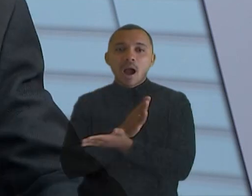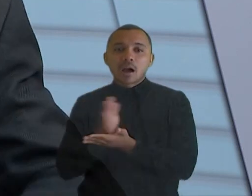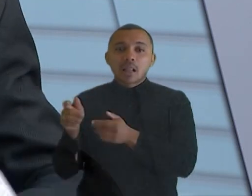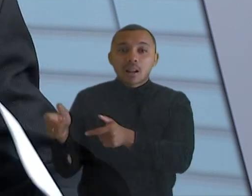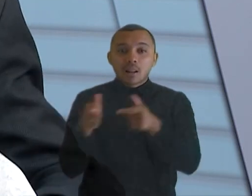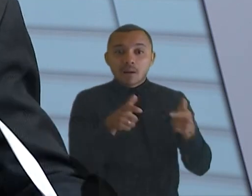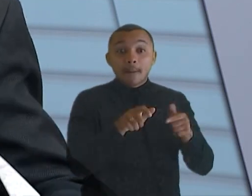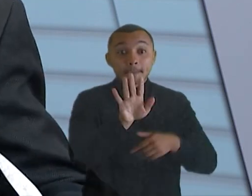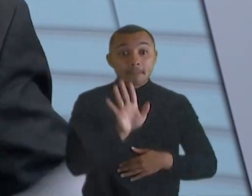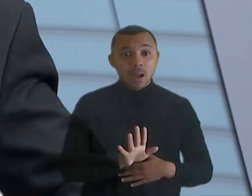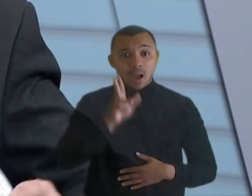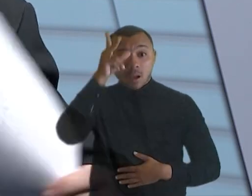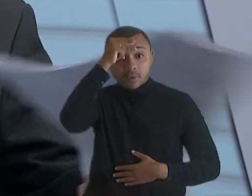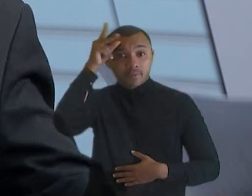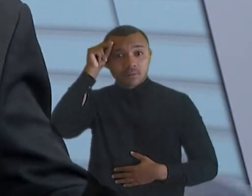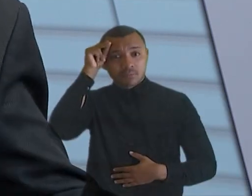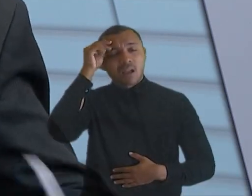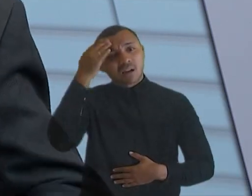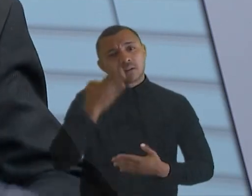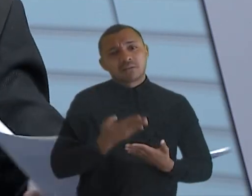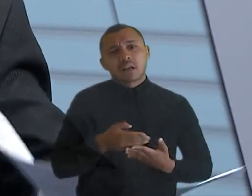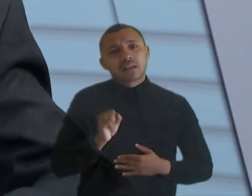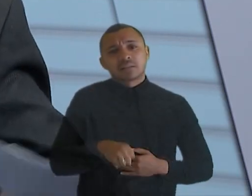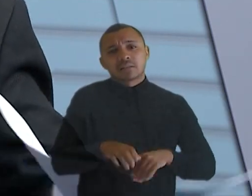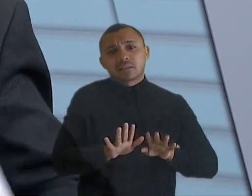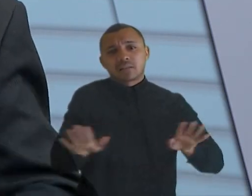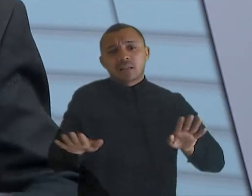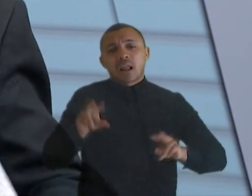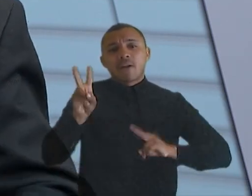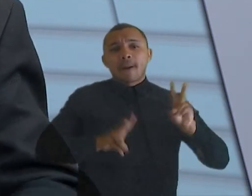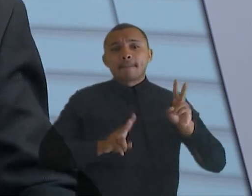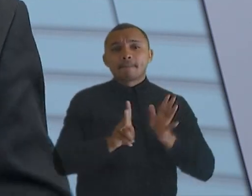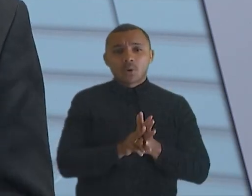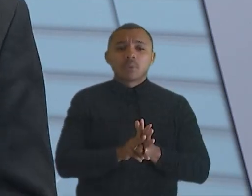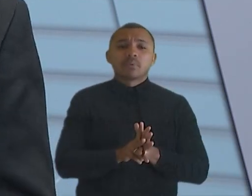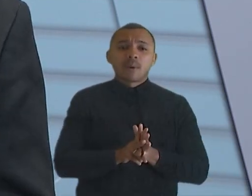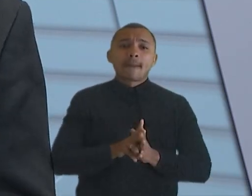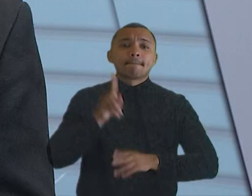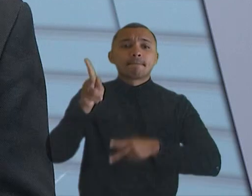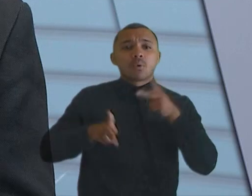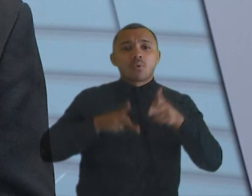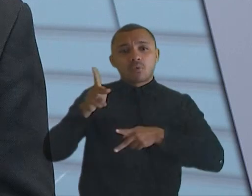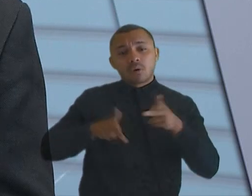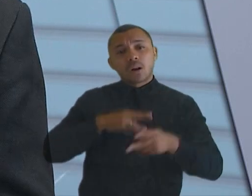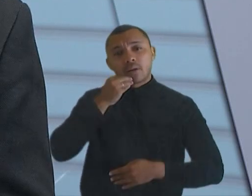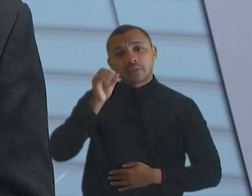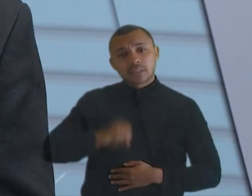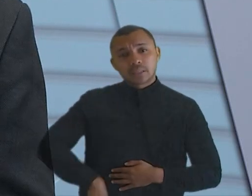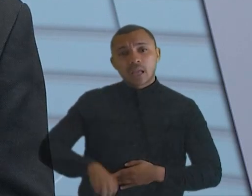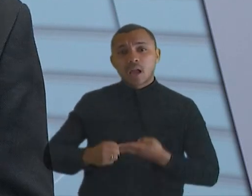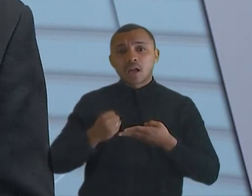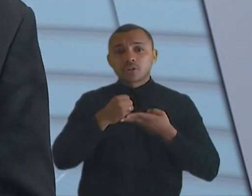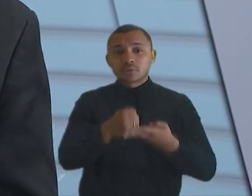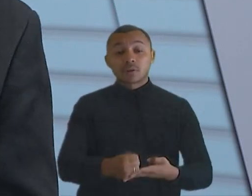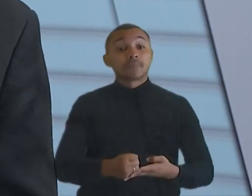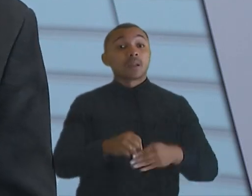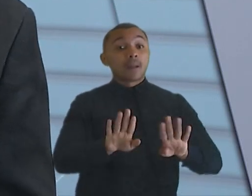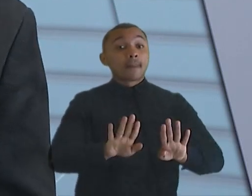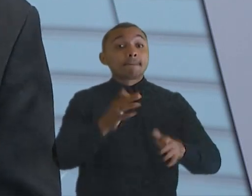prefeituras, eu acho que faz parte, eu acho que o carnaval é festa popular, o poder público tem esse papel de indução. O problema é, às vezes,